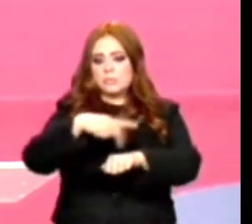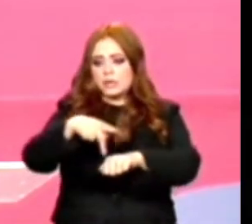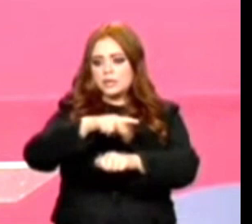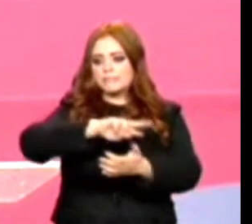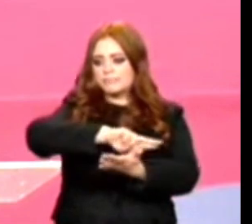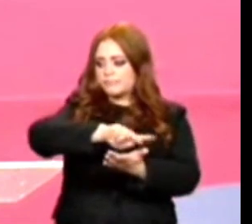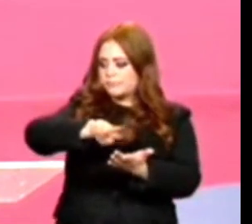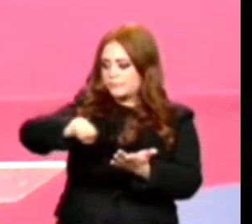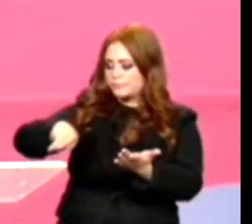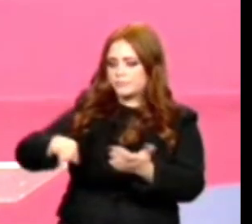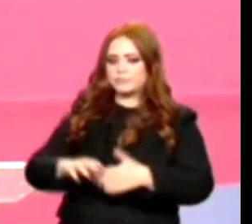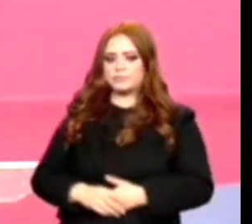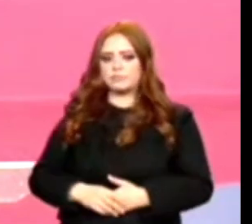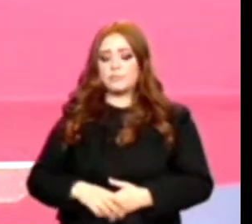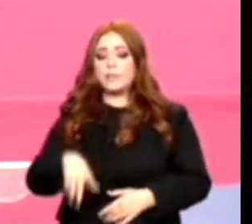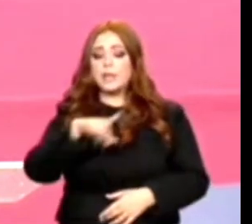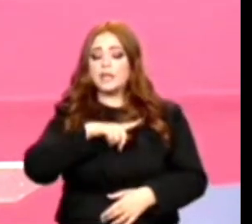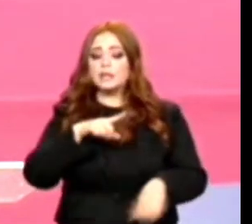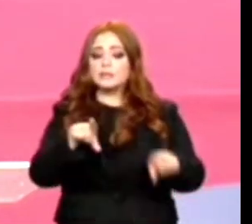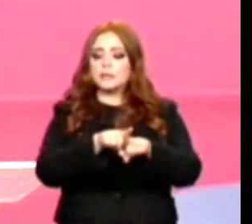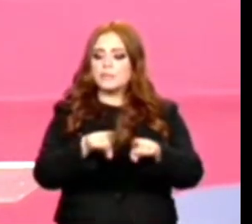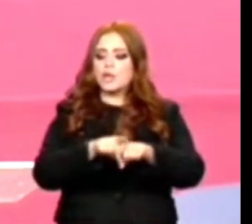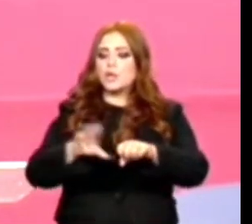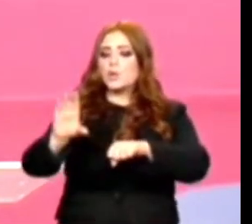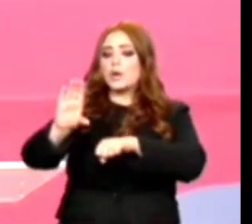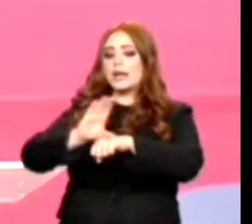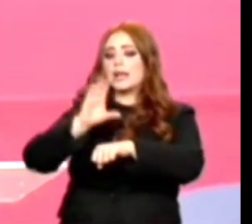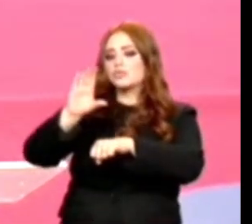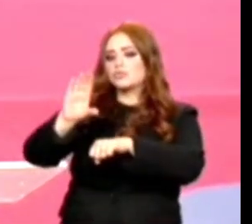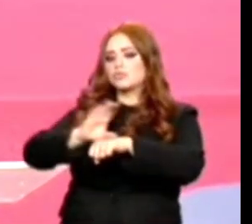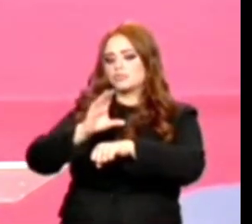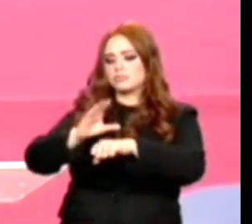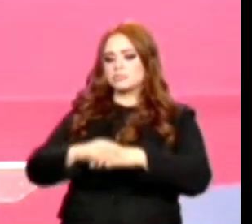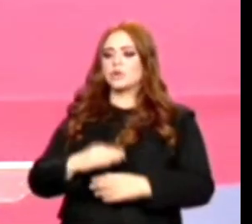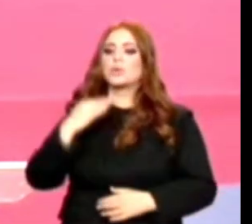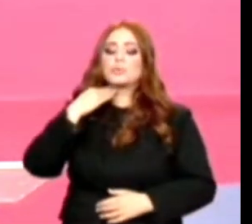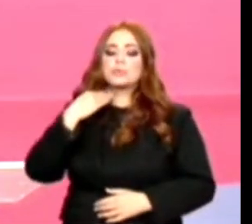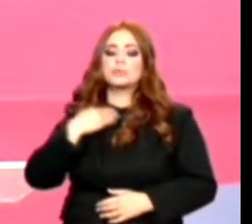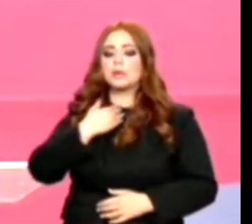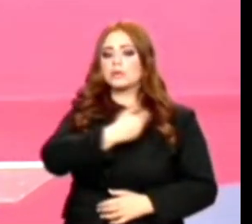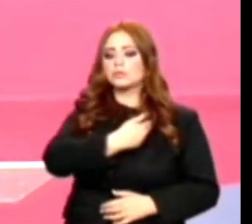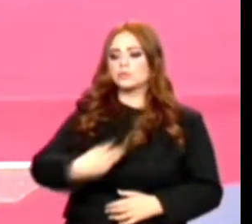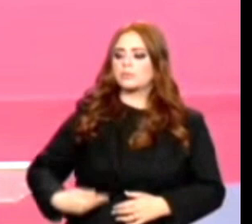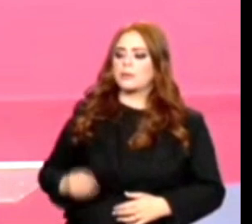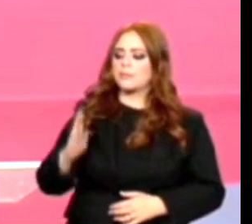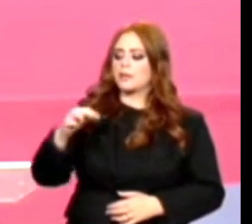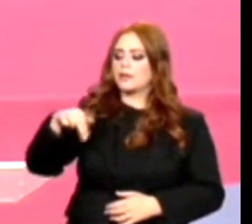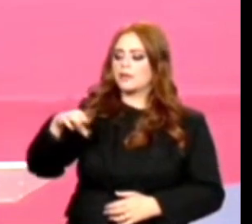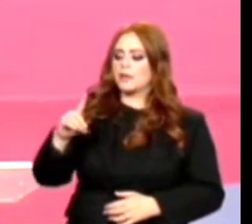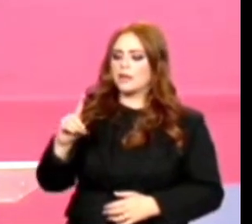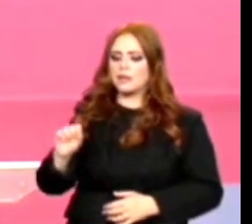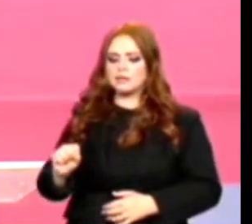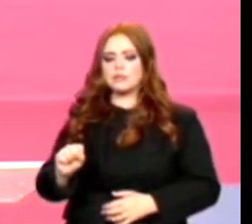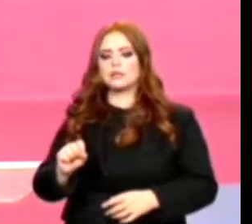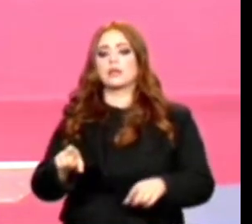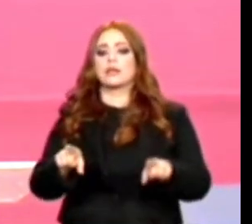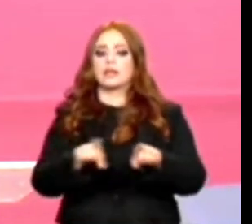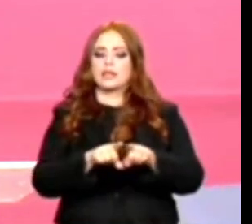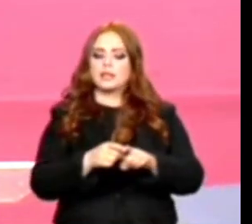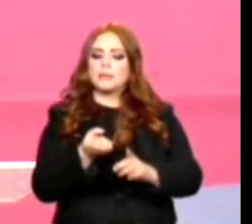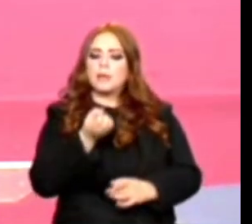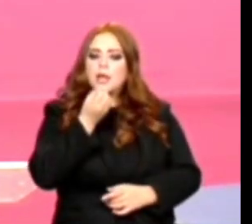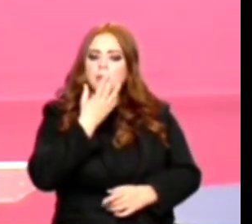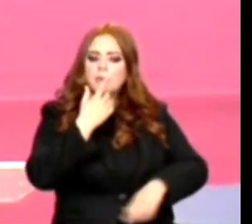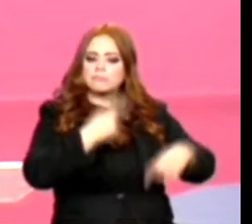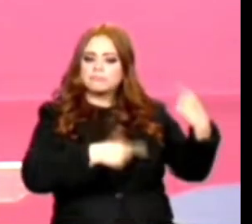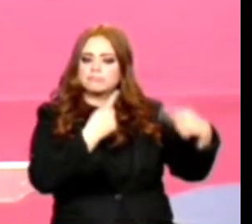passa pelo crédito, e aí é importante de novo os bancos públicos, o BNDES e uma boa política de